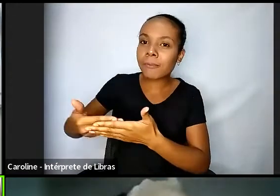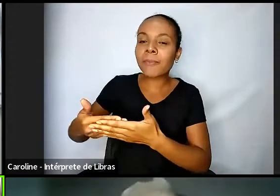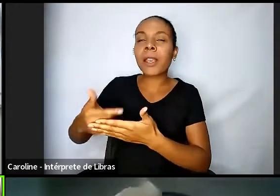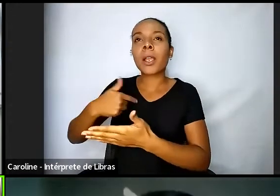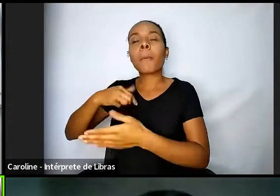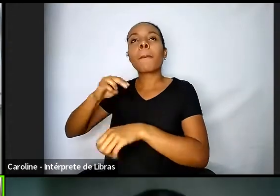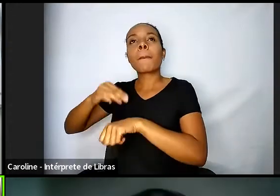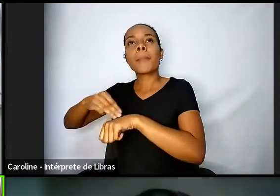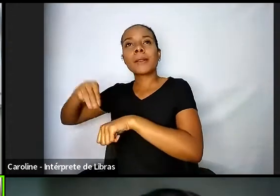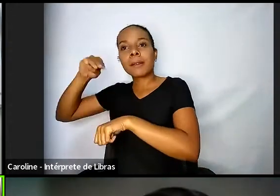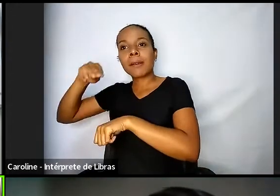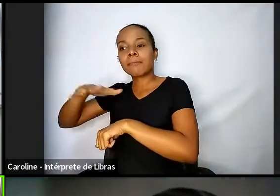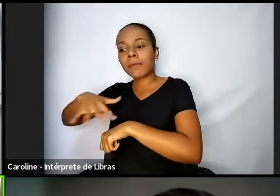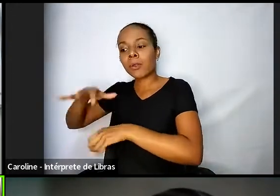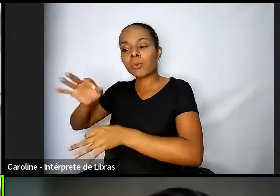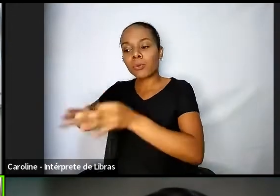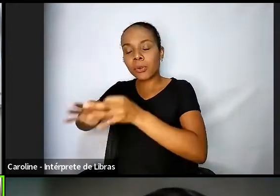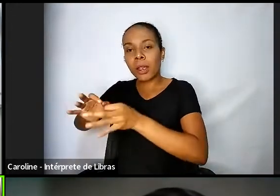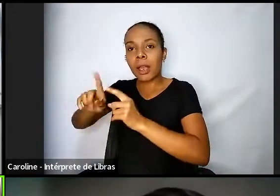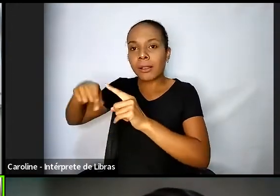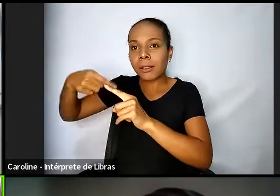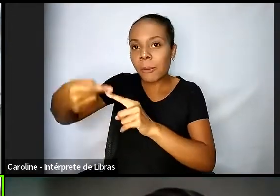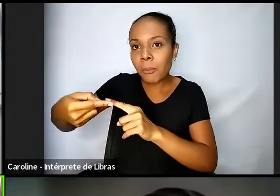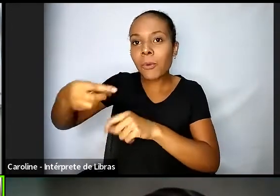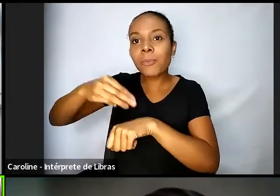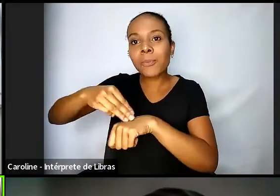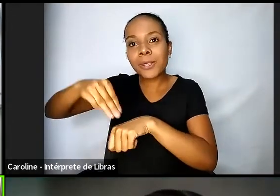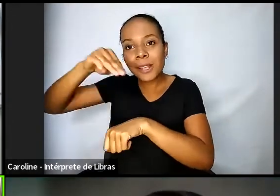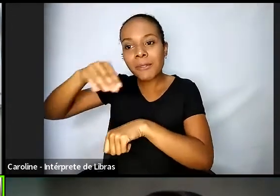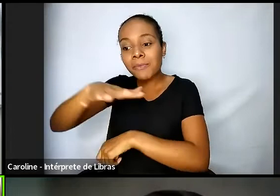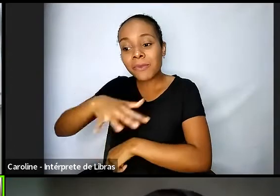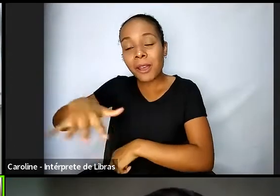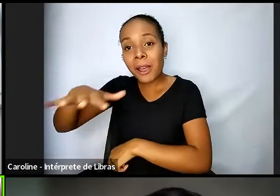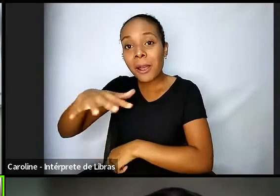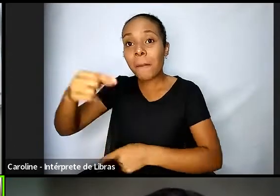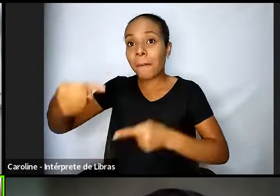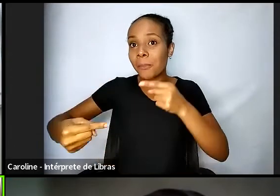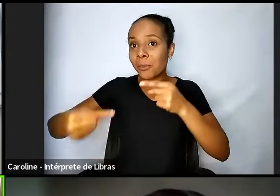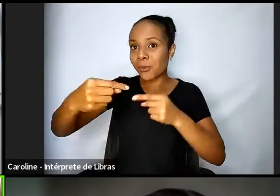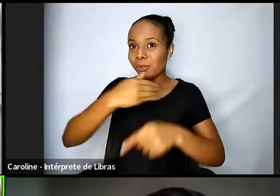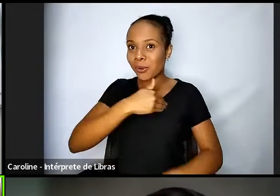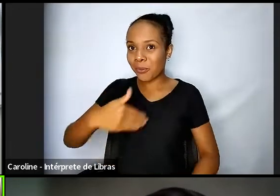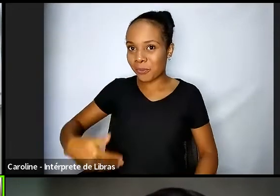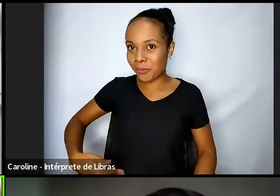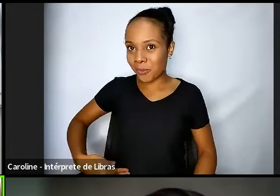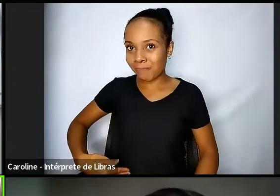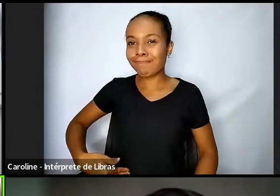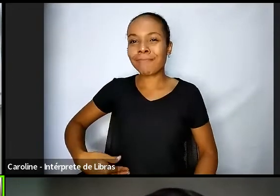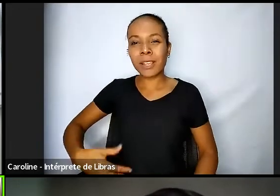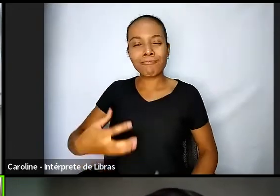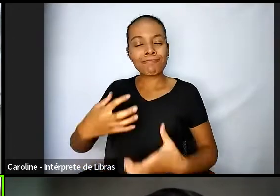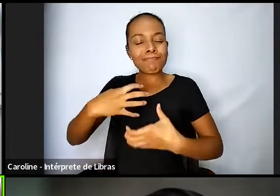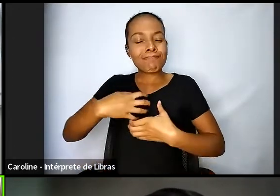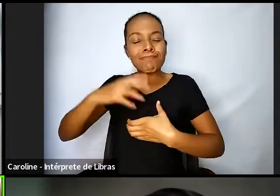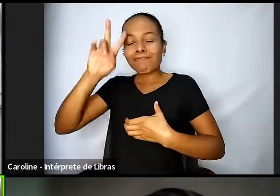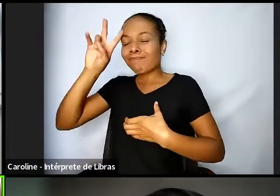um mestrado em gestão de políticas públicas na GV que me transformou e naquele instante eu comecei a ter